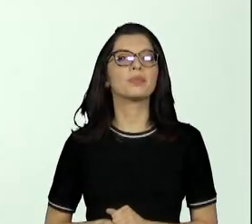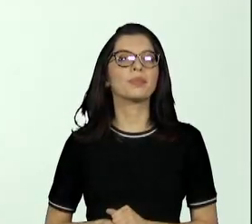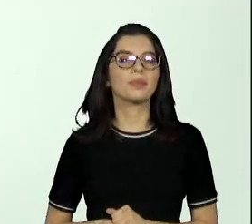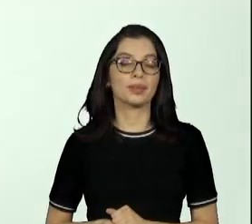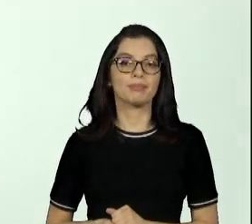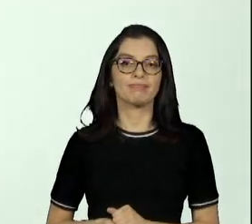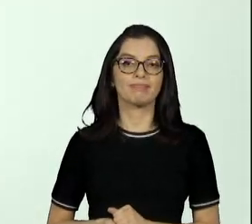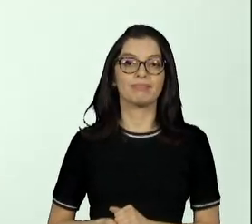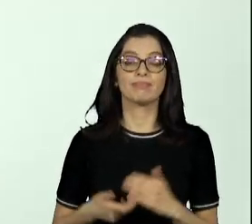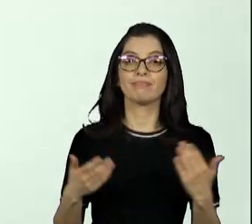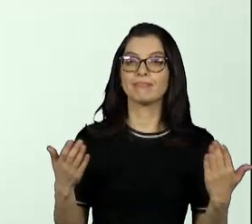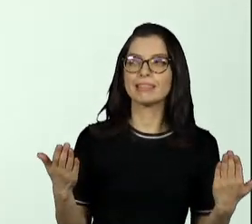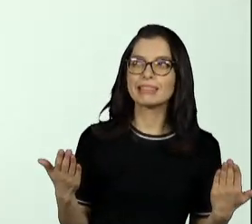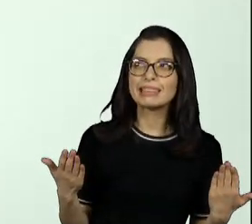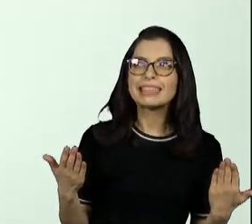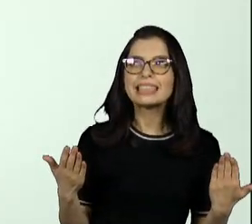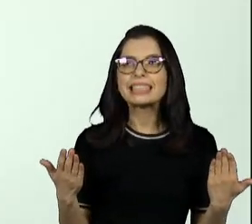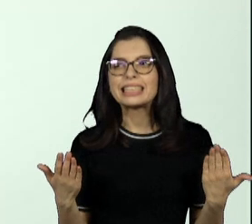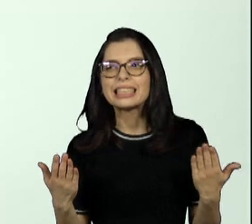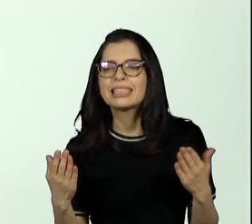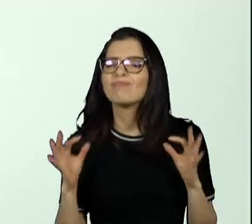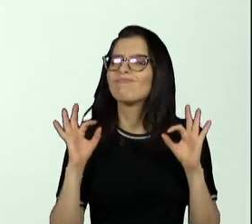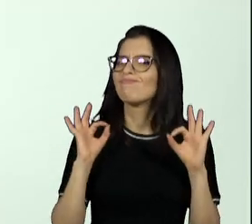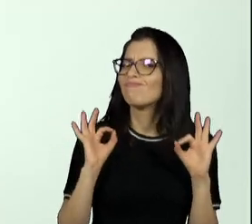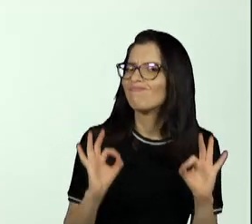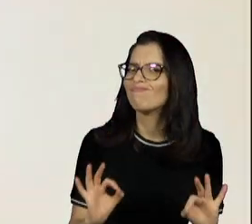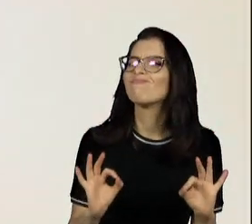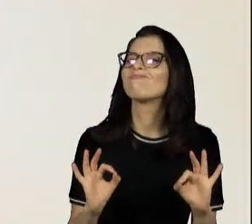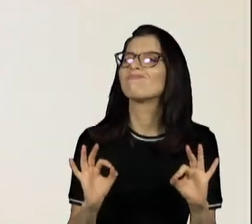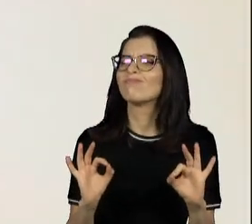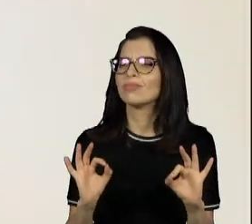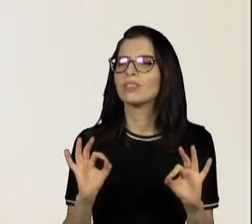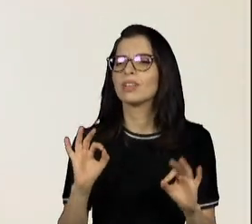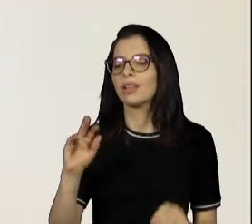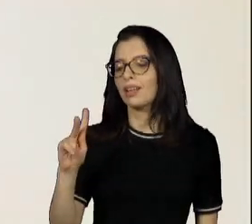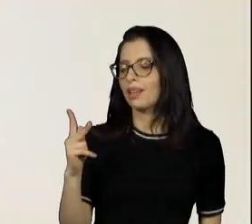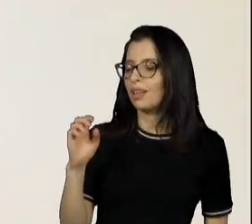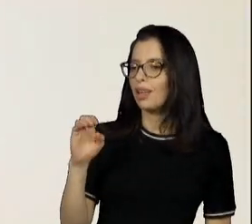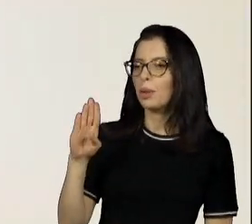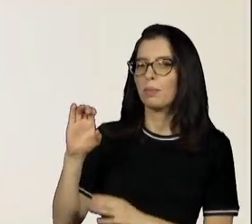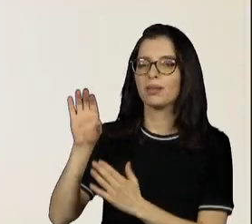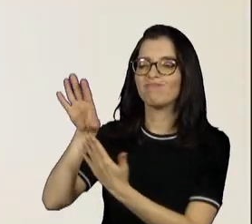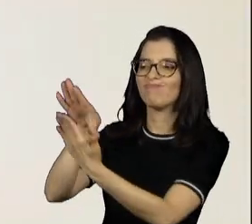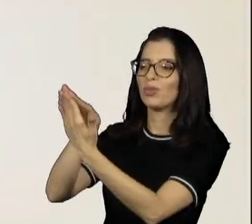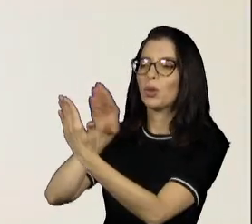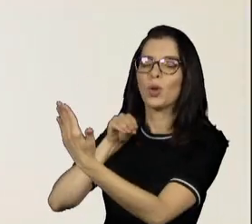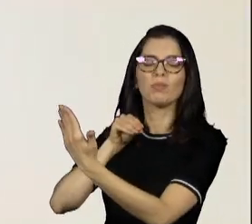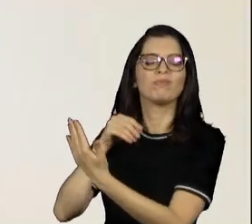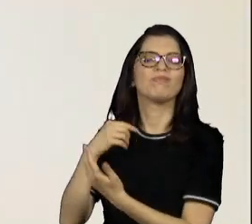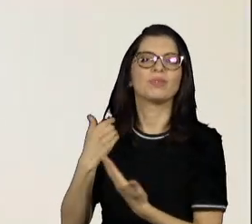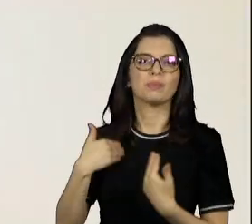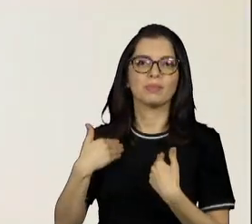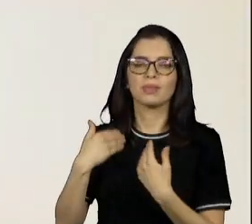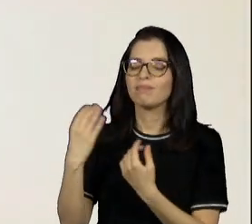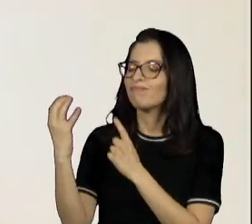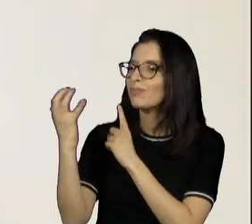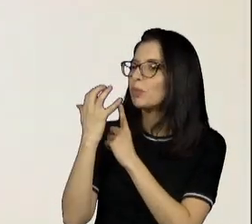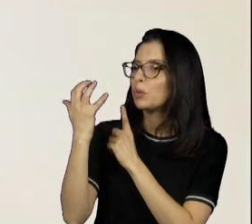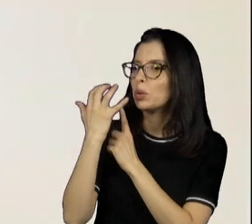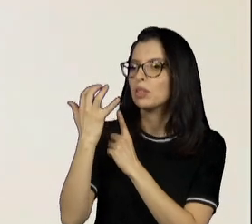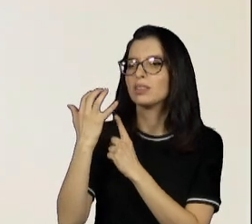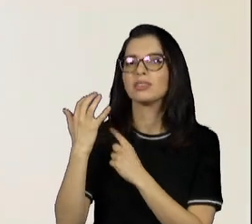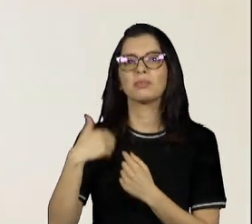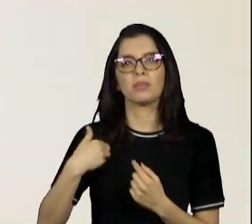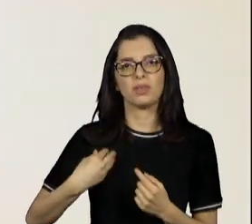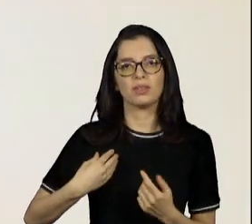Ai, com certeza, Hebe. Hebe Camargo é a pessoa que não só mexeu comigo, mas mexe com todo